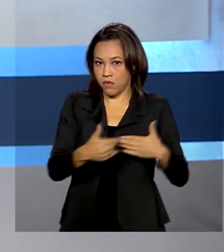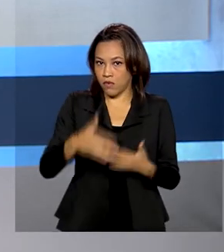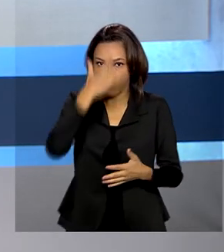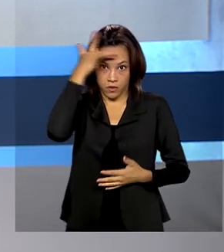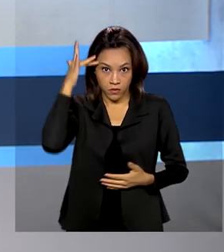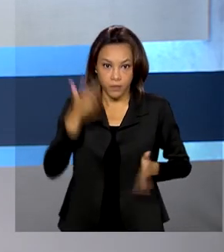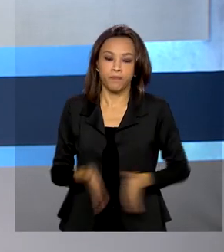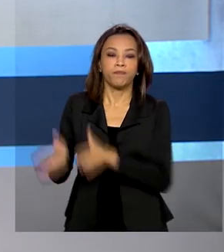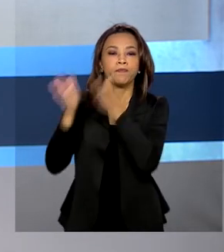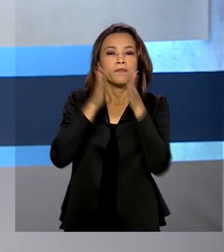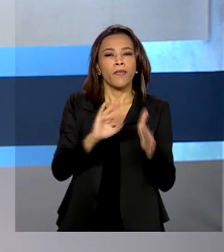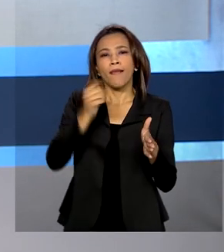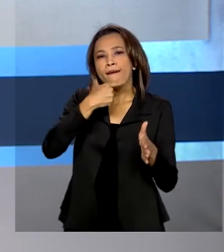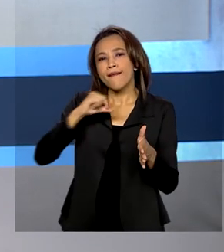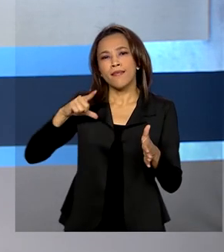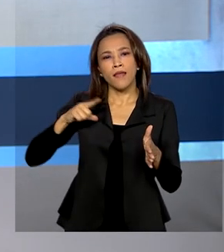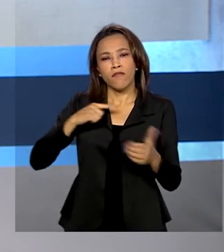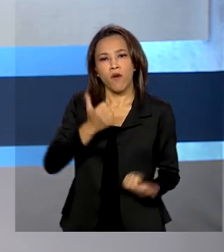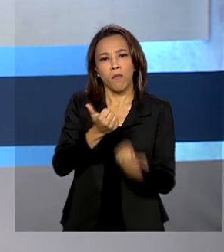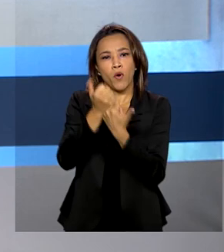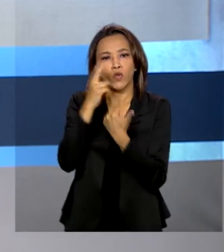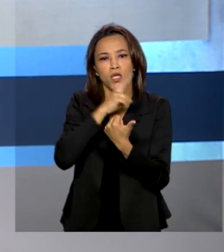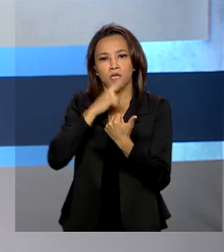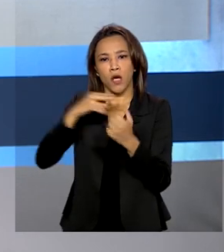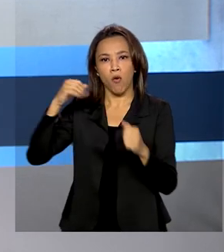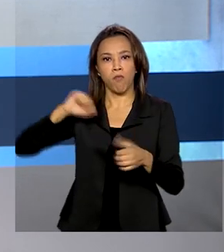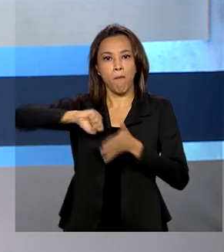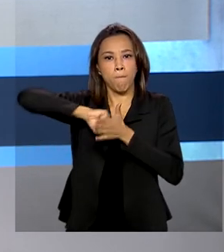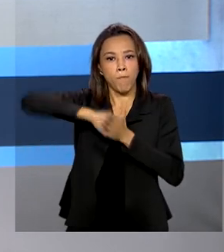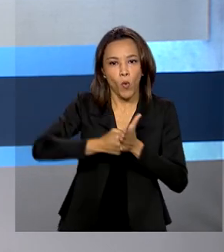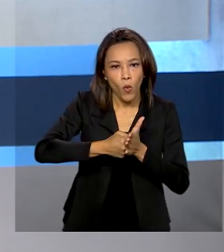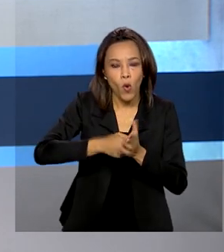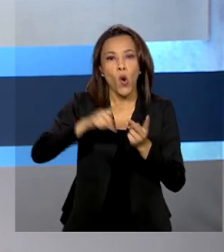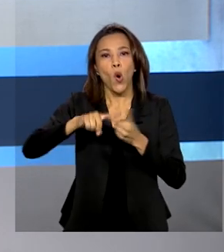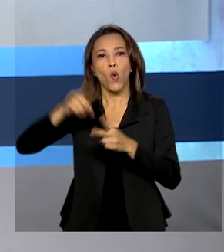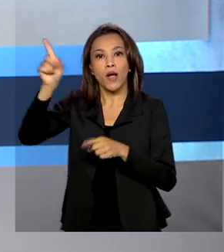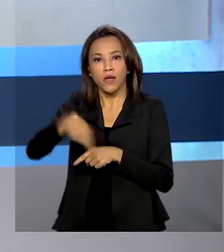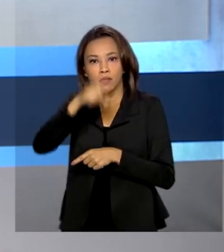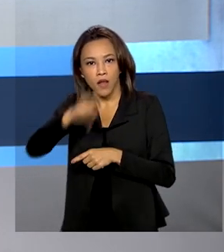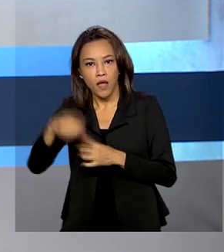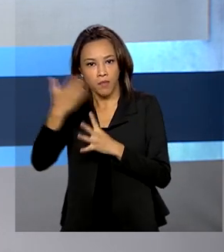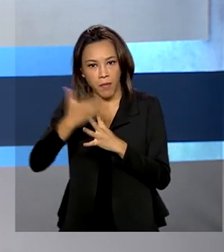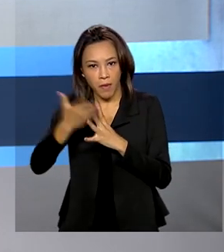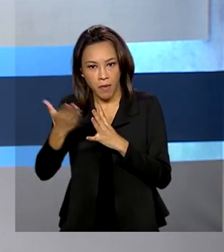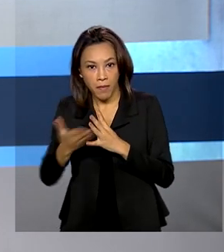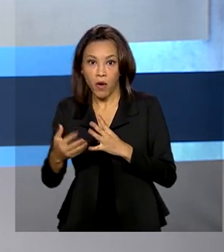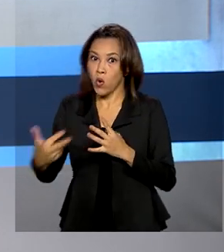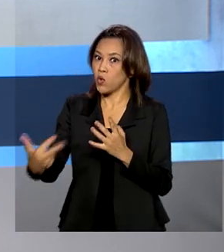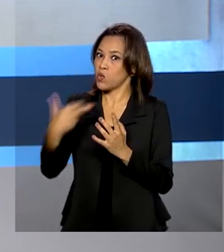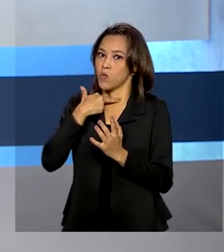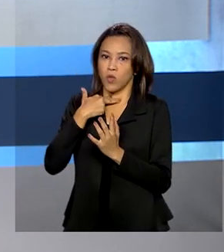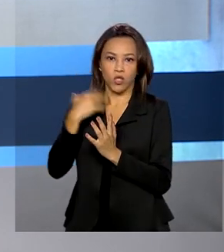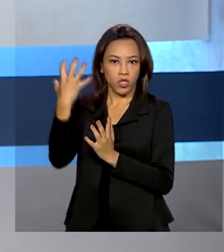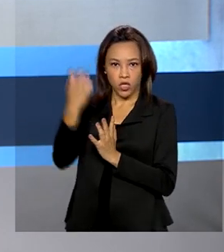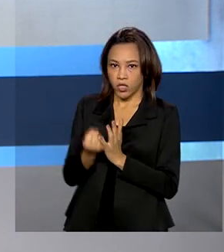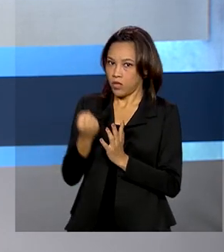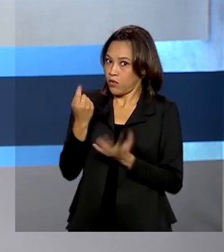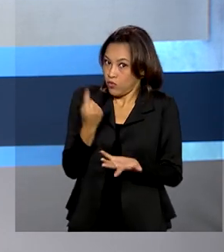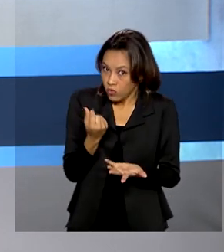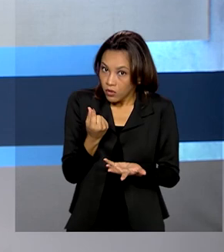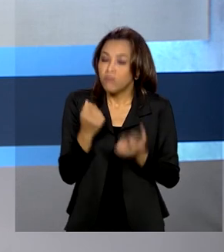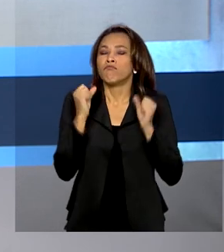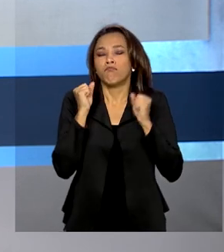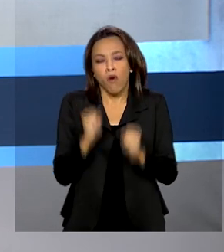Quem teve o auxílio emergencial bloqueado, alguma parcela cancelada ou ainda foi considerado inelegível para receber o benefício,